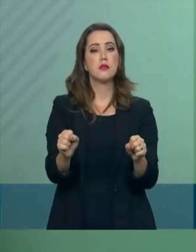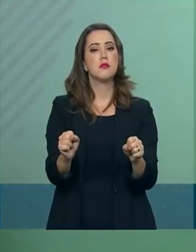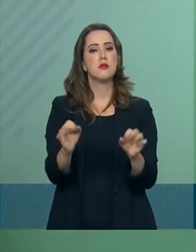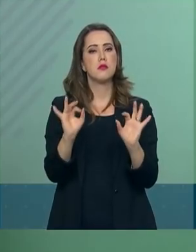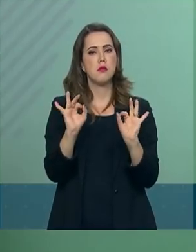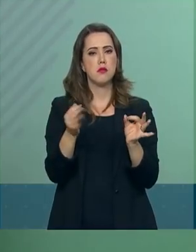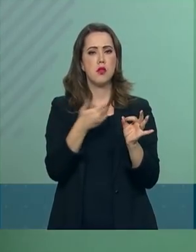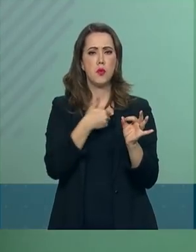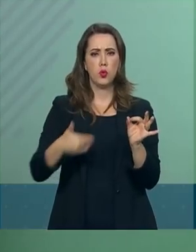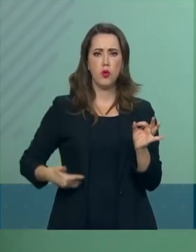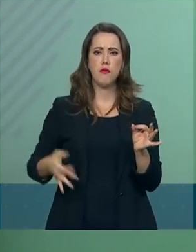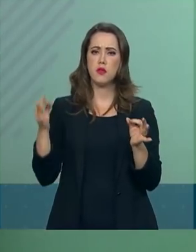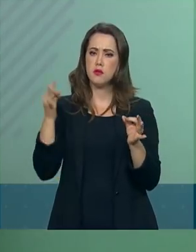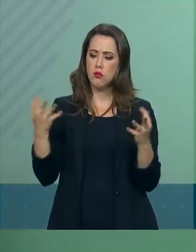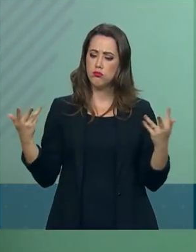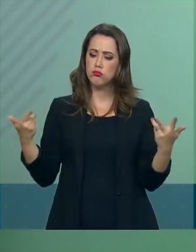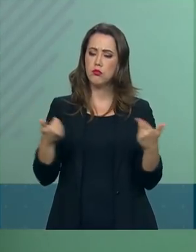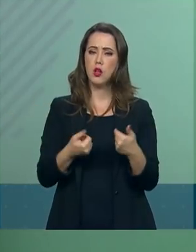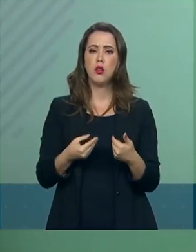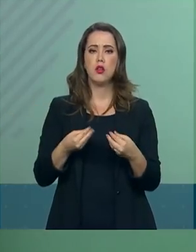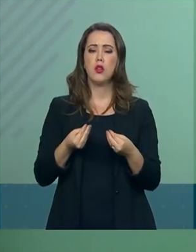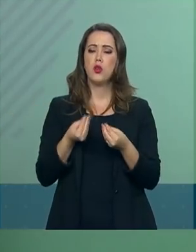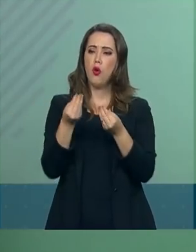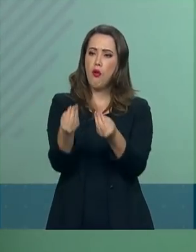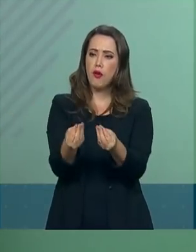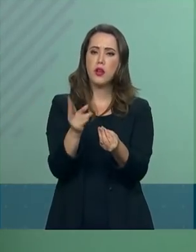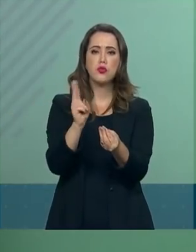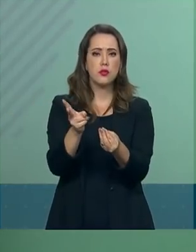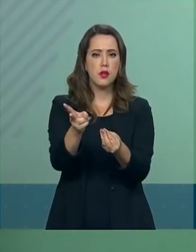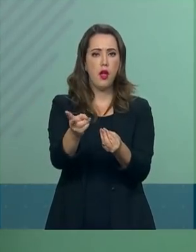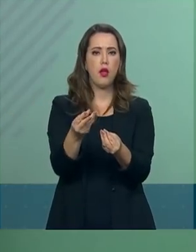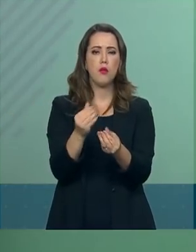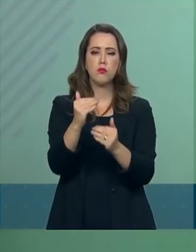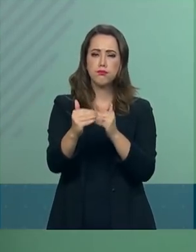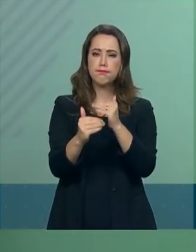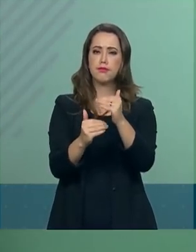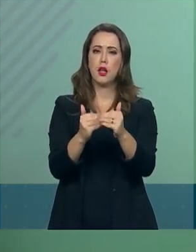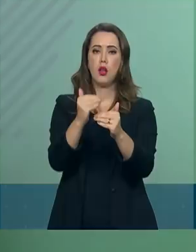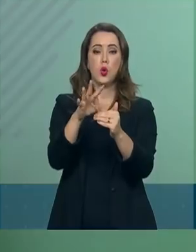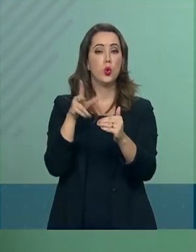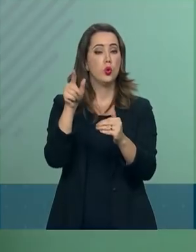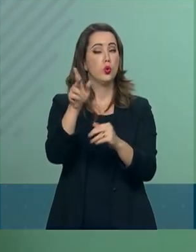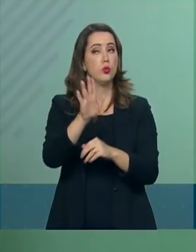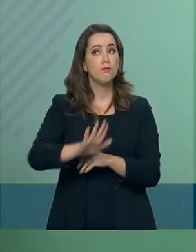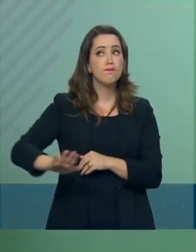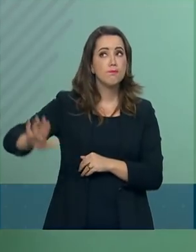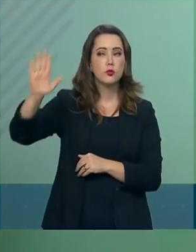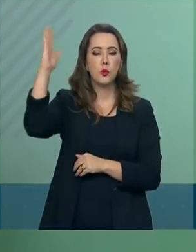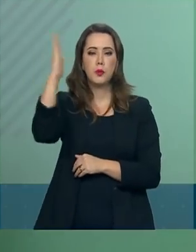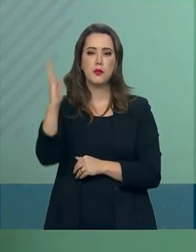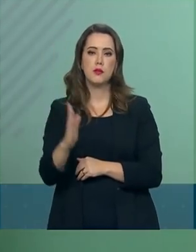qualidade que contemple gradativamente toda a população do país.